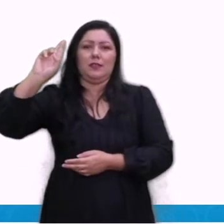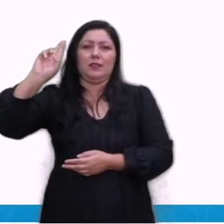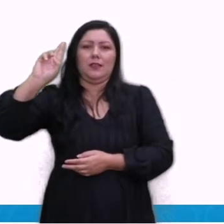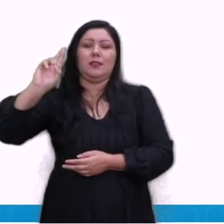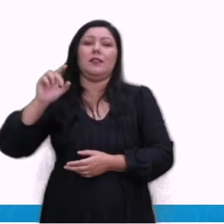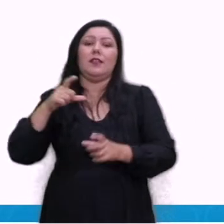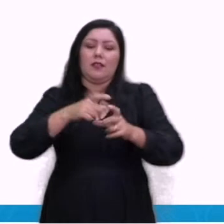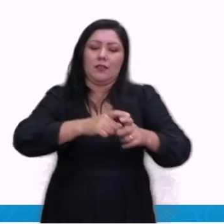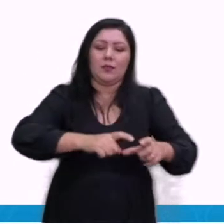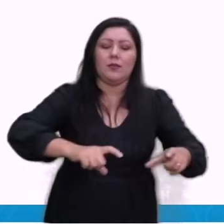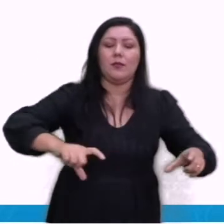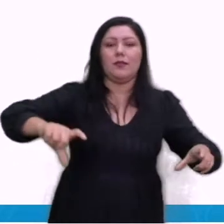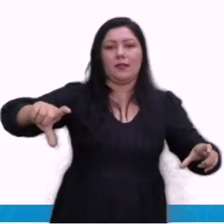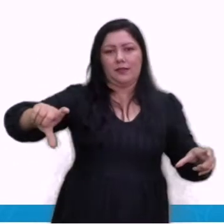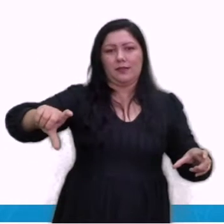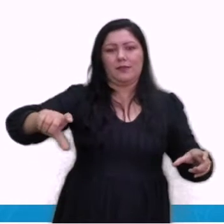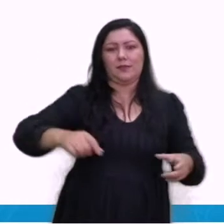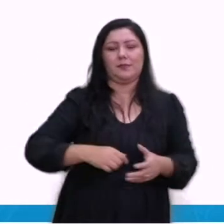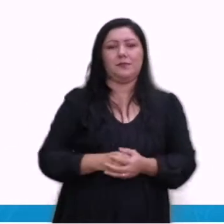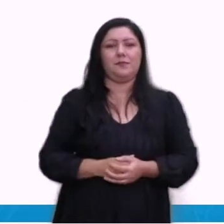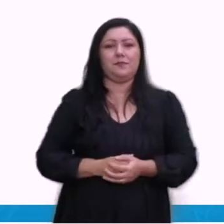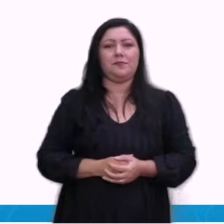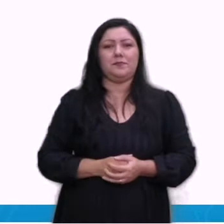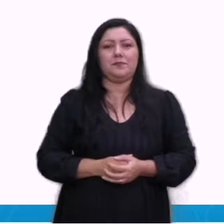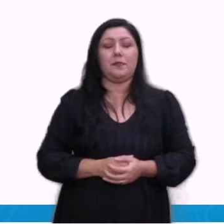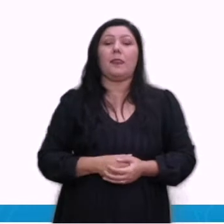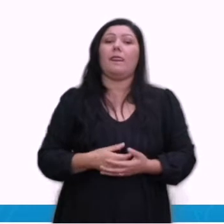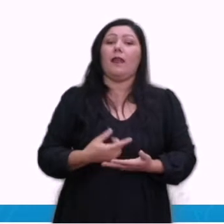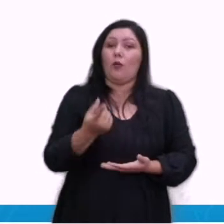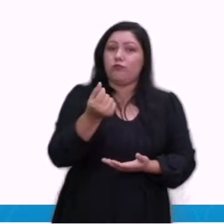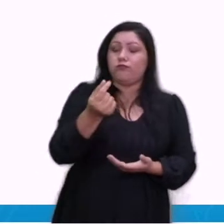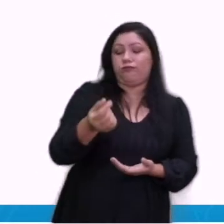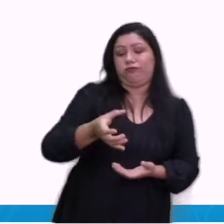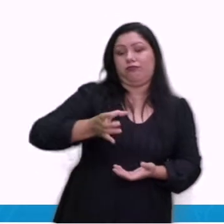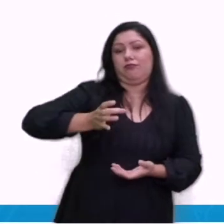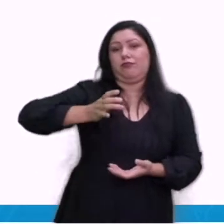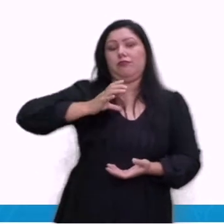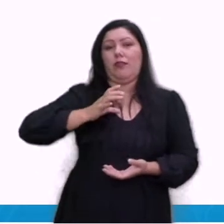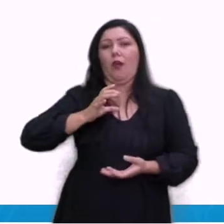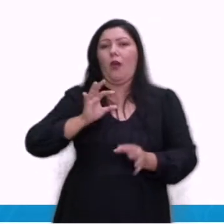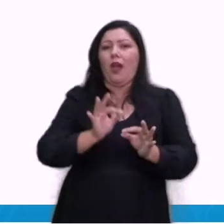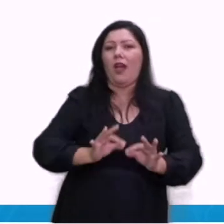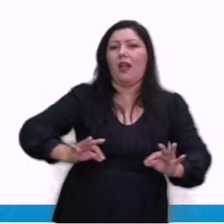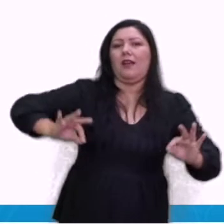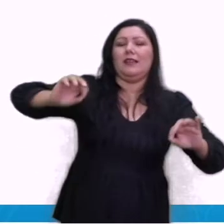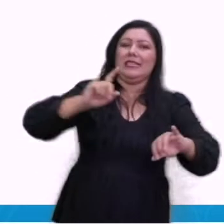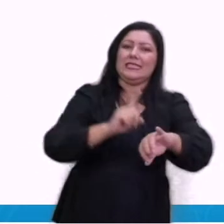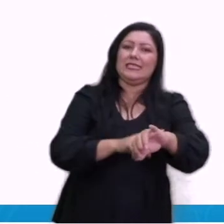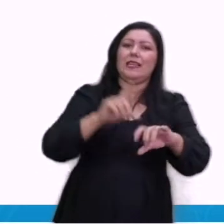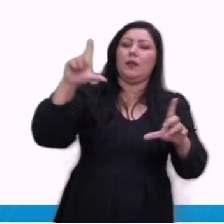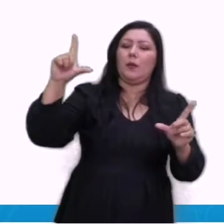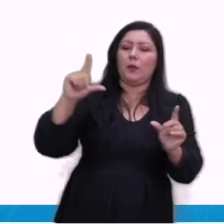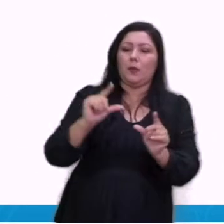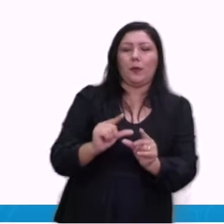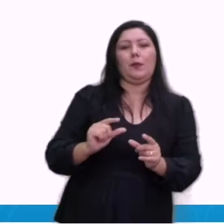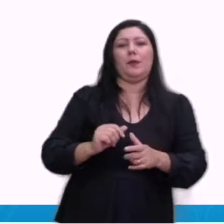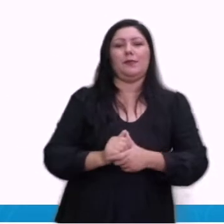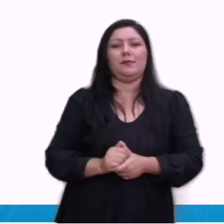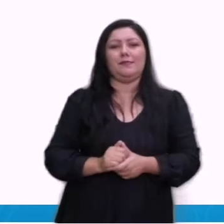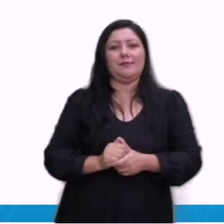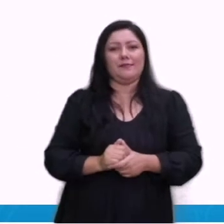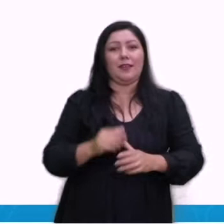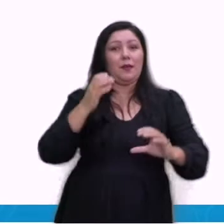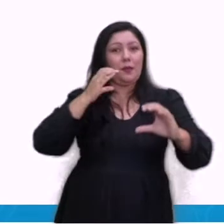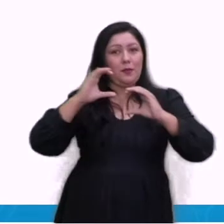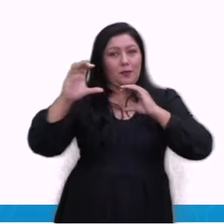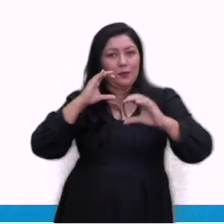baratear as mercadorias, como foi dito. gerando lucros e diminuindo o tempo do transporte de mercadorias e também a comunicação